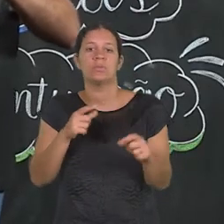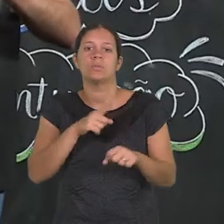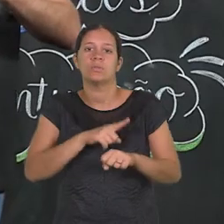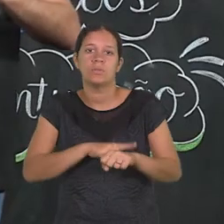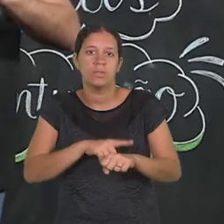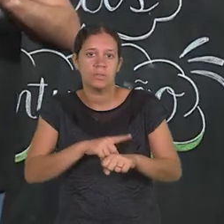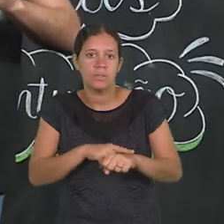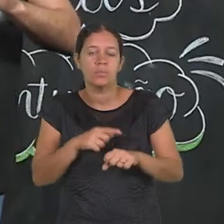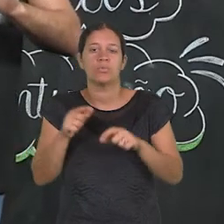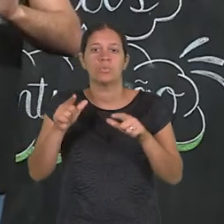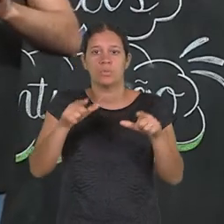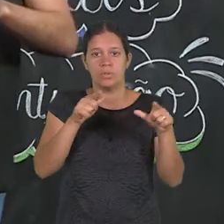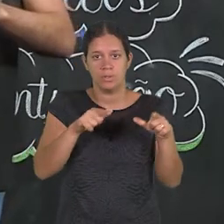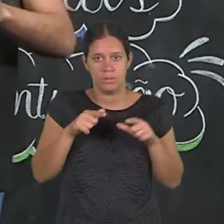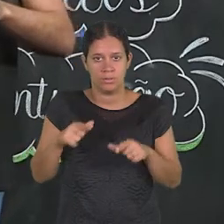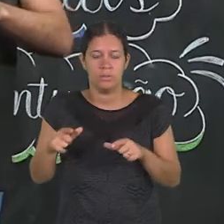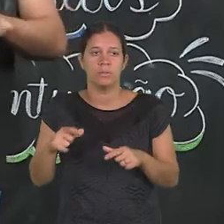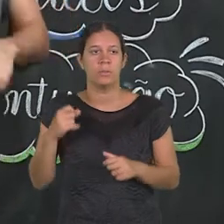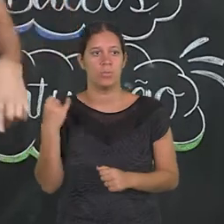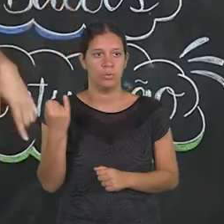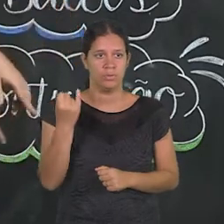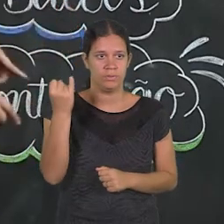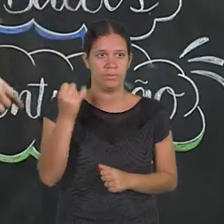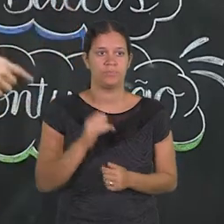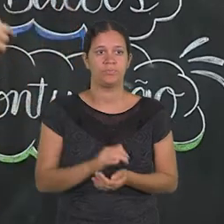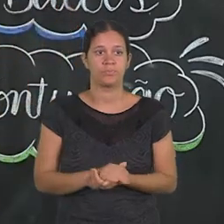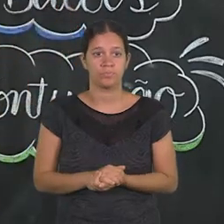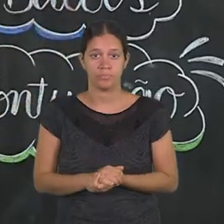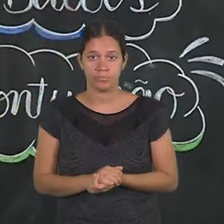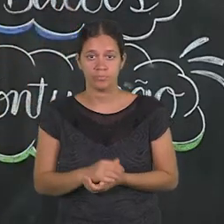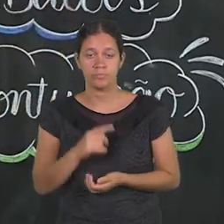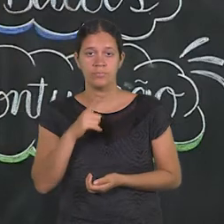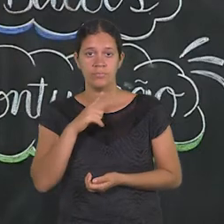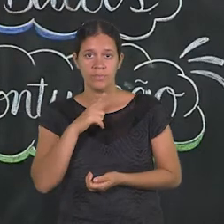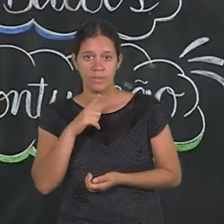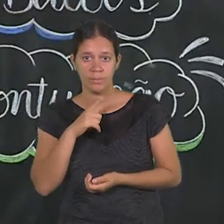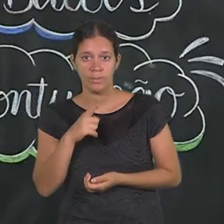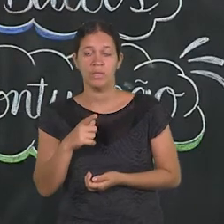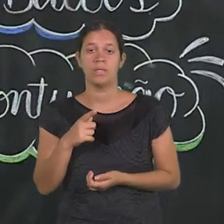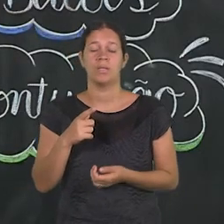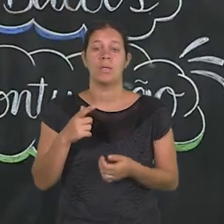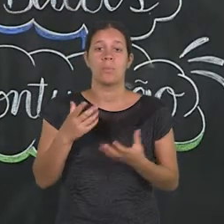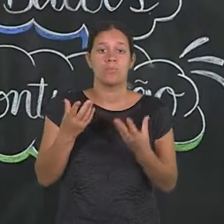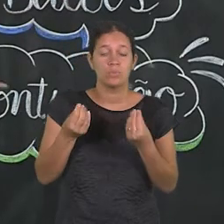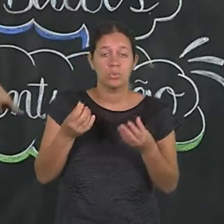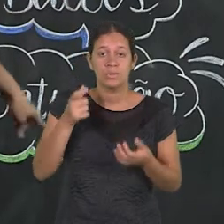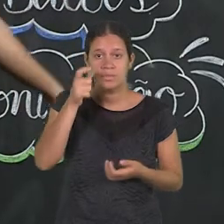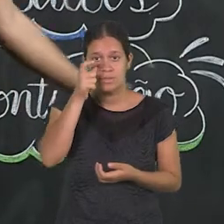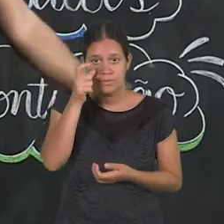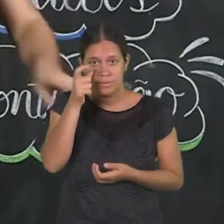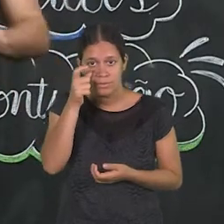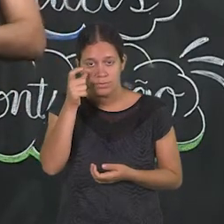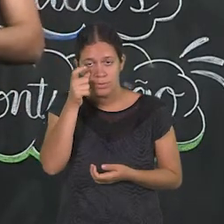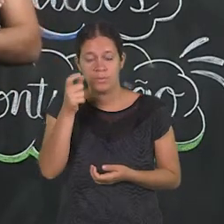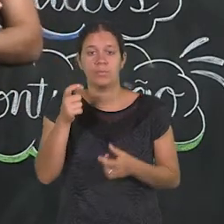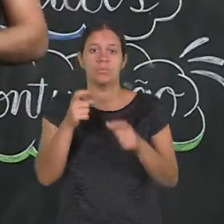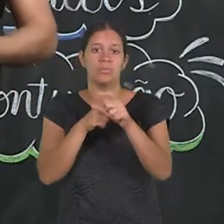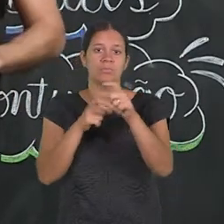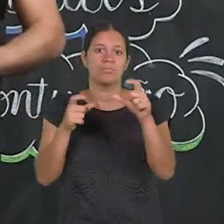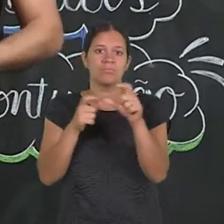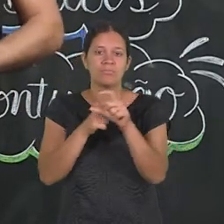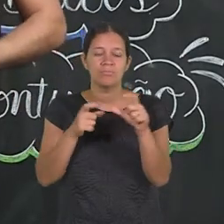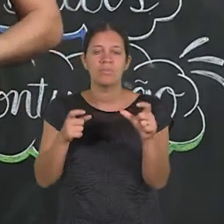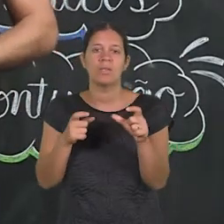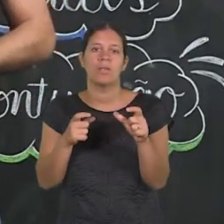alteração de tempo, houve uma alteração de lugar. Isso é importante. Além do formato dos balões, uma questão muito interessante das histórias em